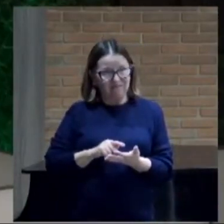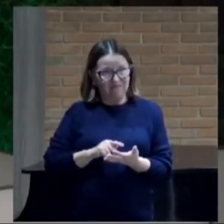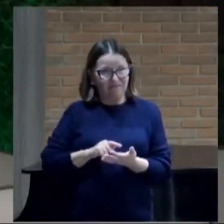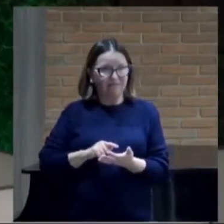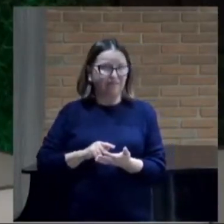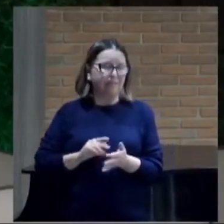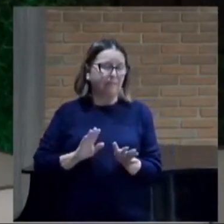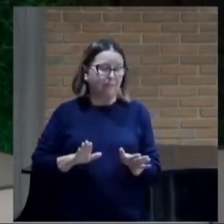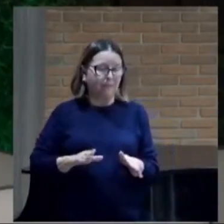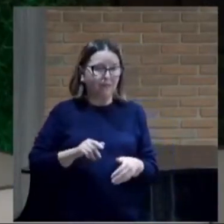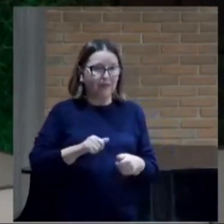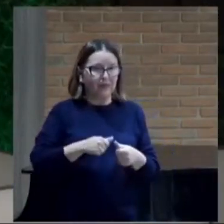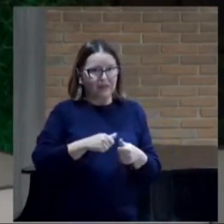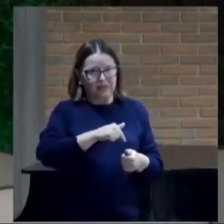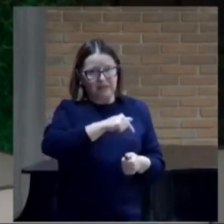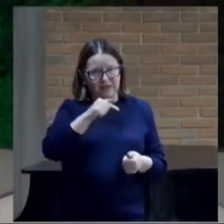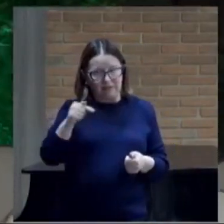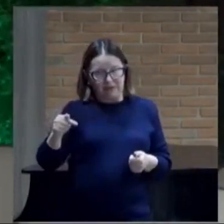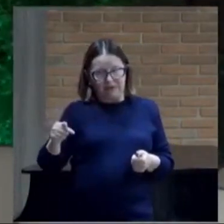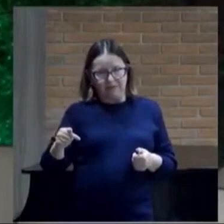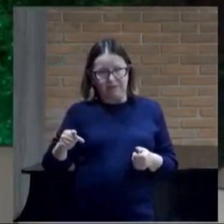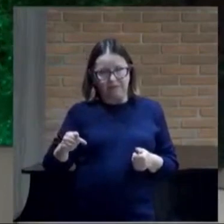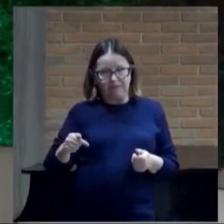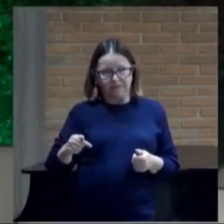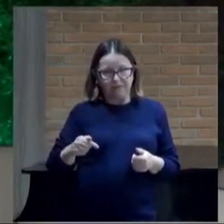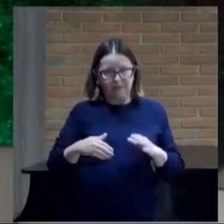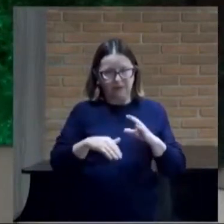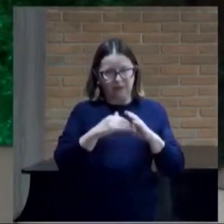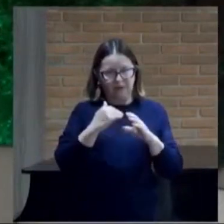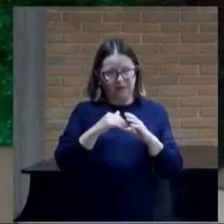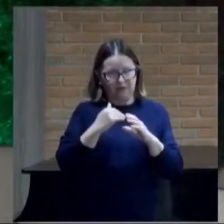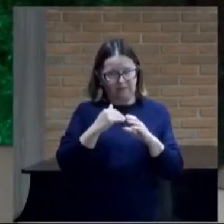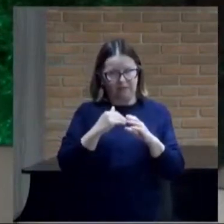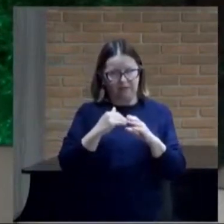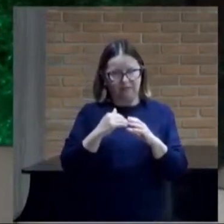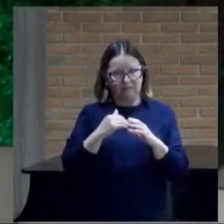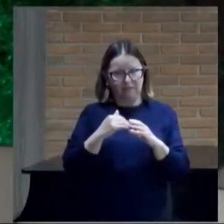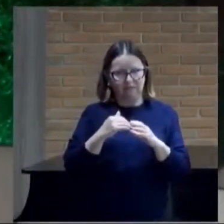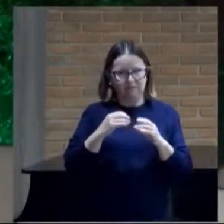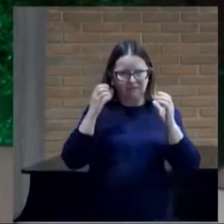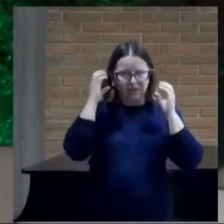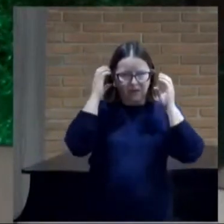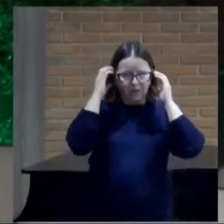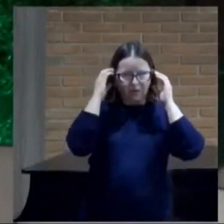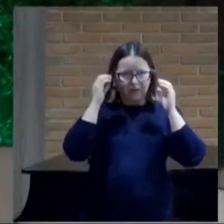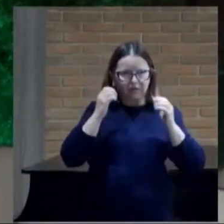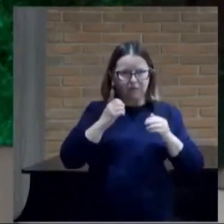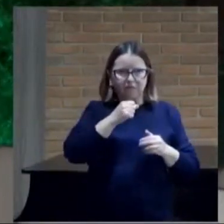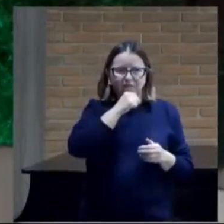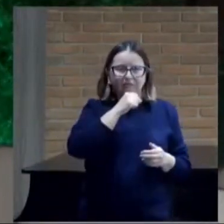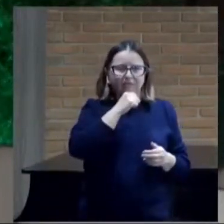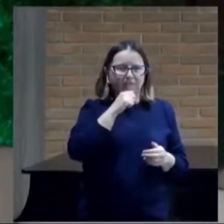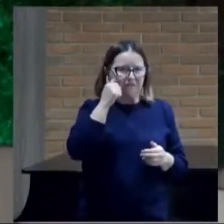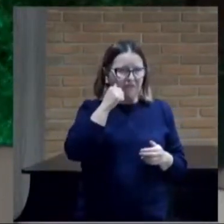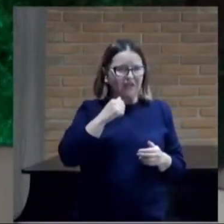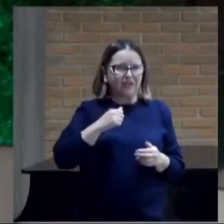essa semana eu recebi um áudio de uma senhora 84 anos